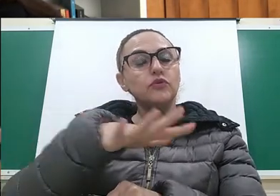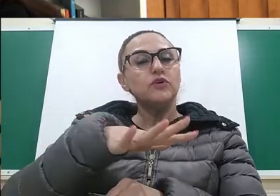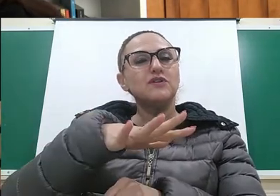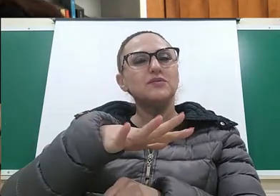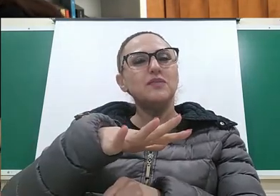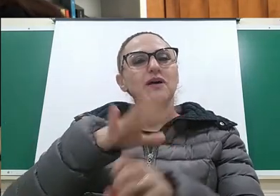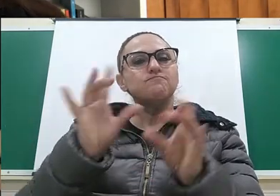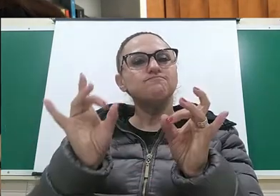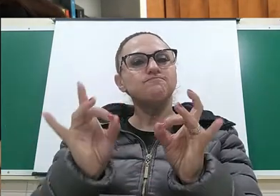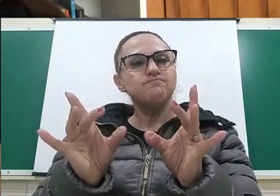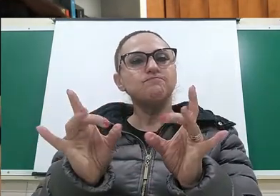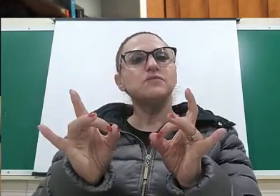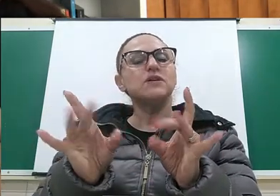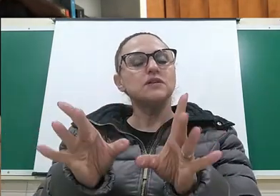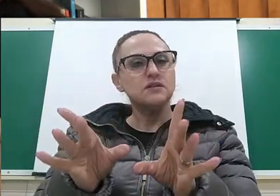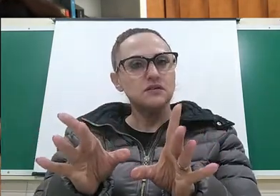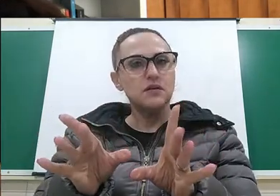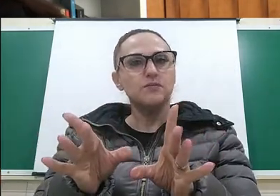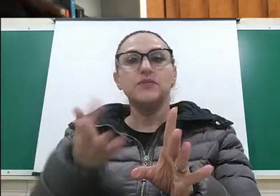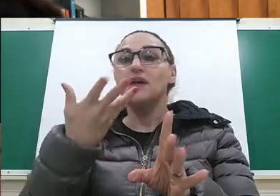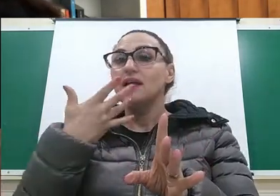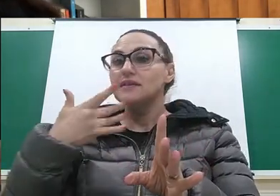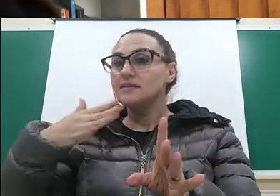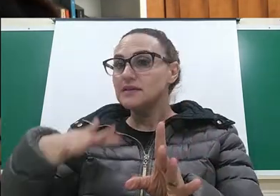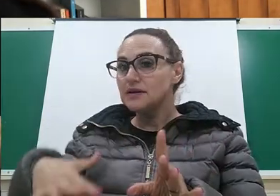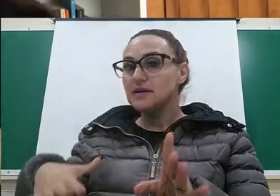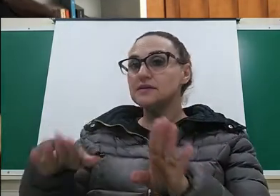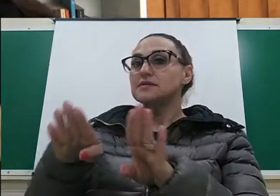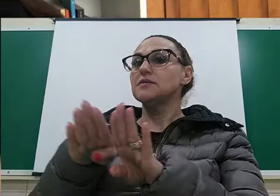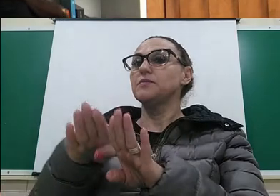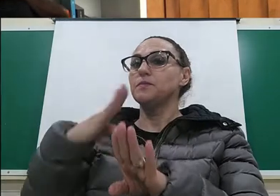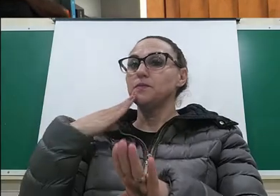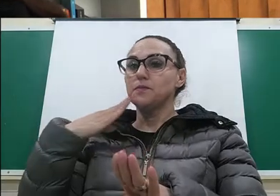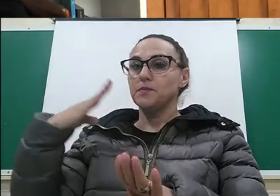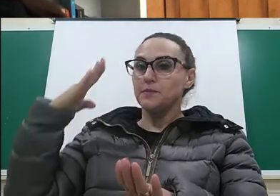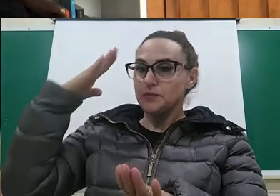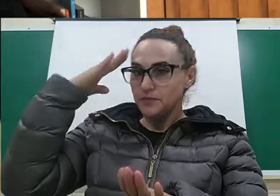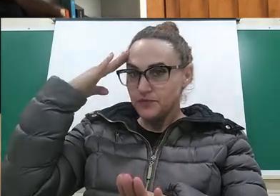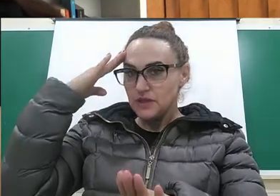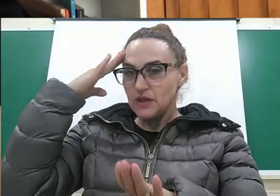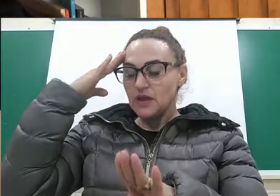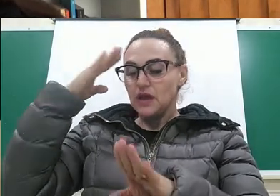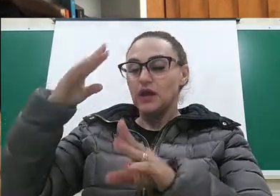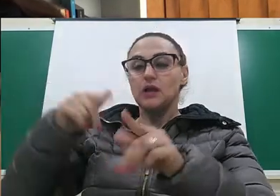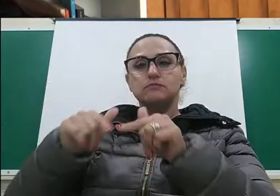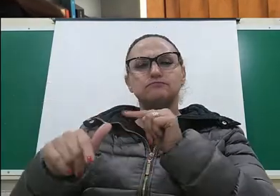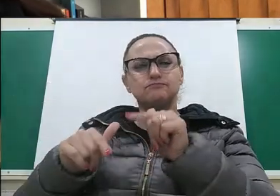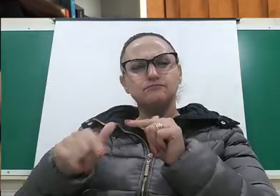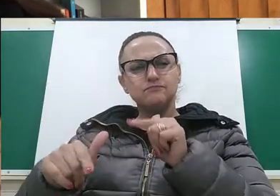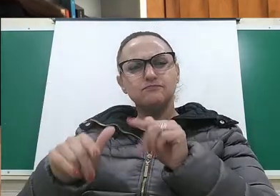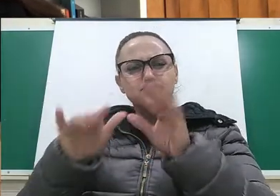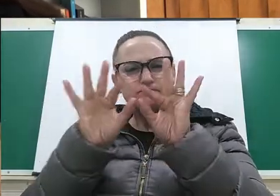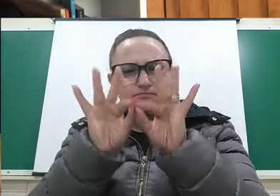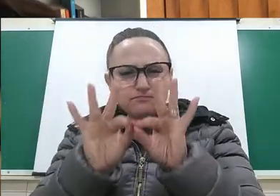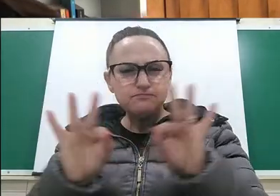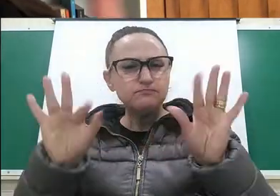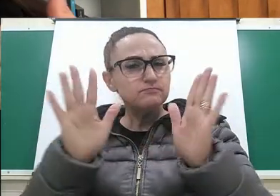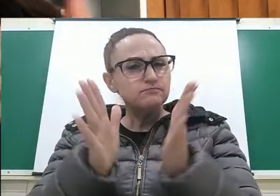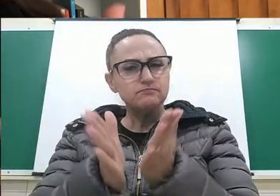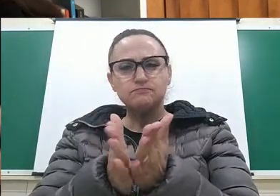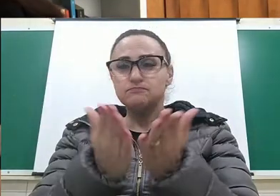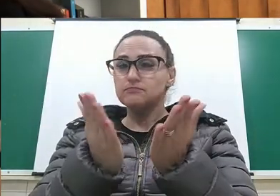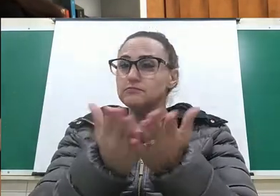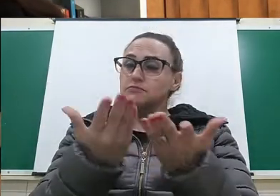quase que exclusivo da elite. As crianças e adolescentes que pertenciam às classes trabalhadoras, às classes mais populares,